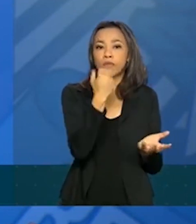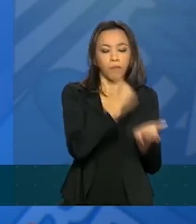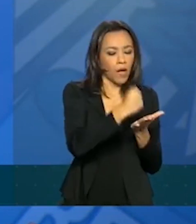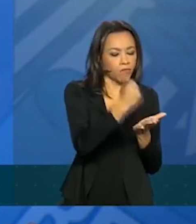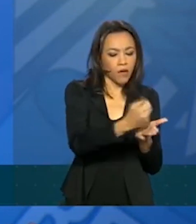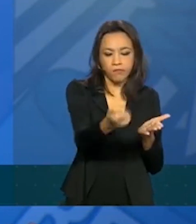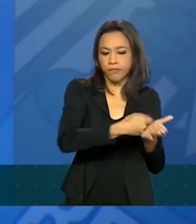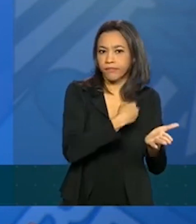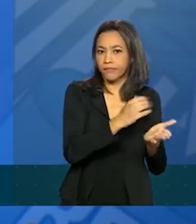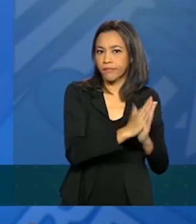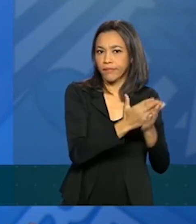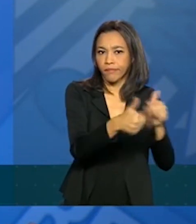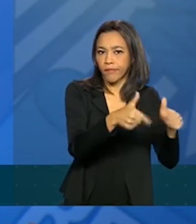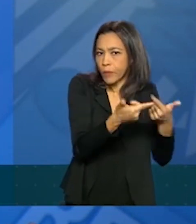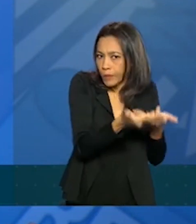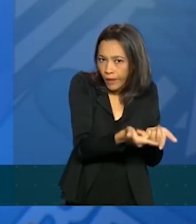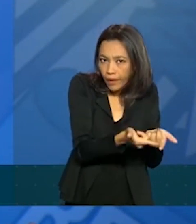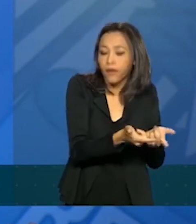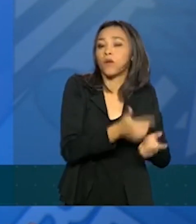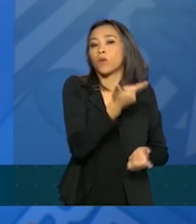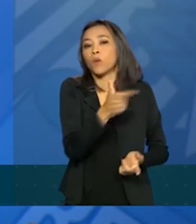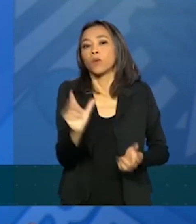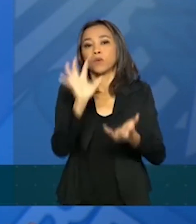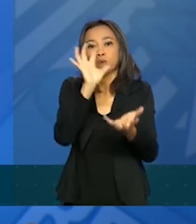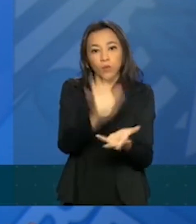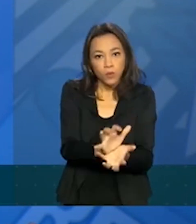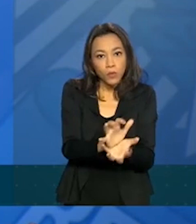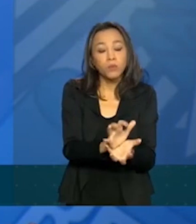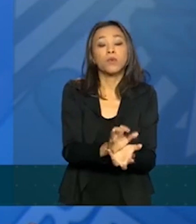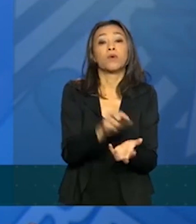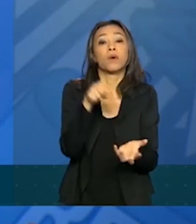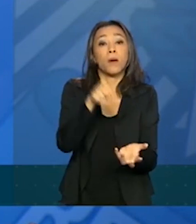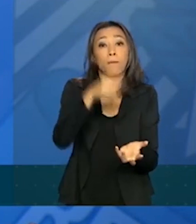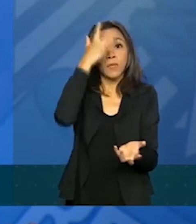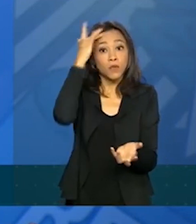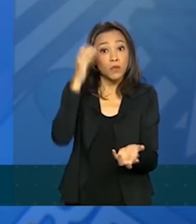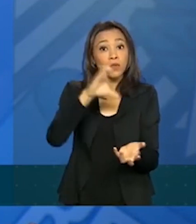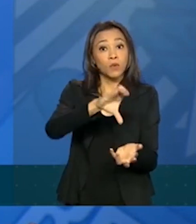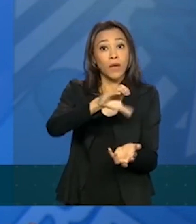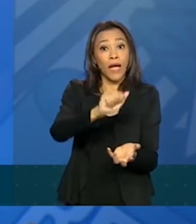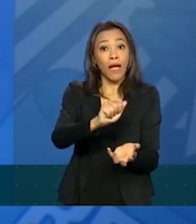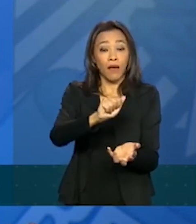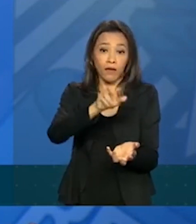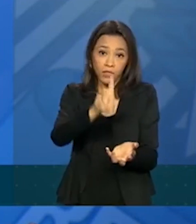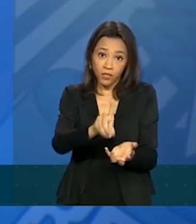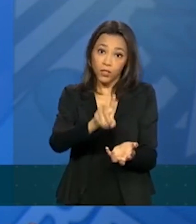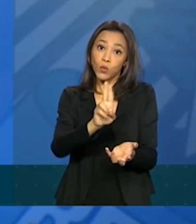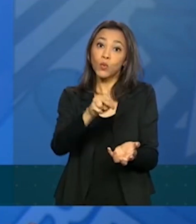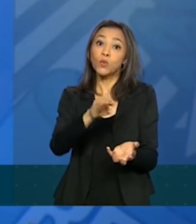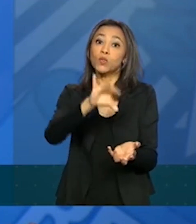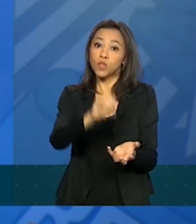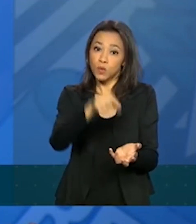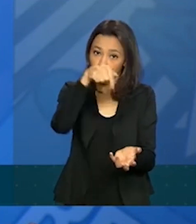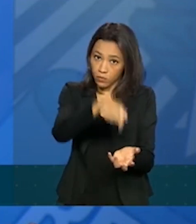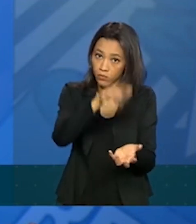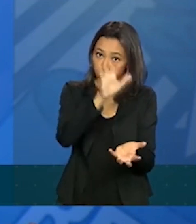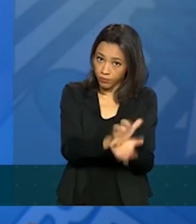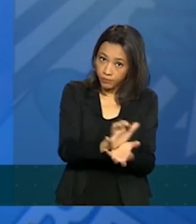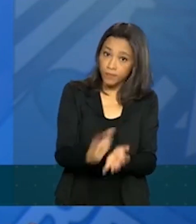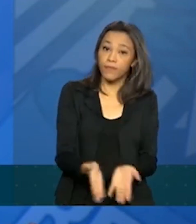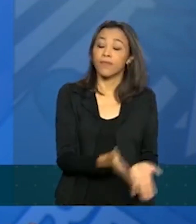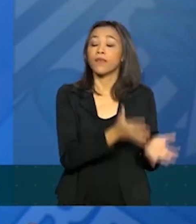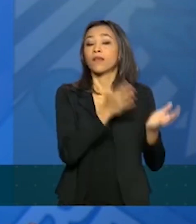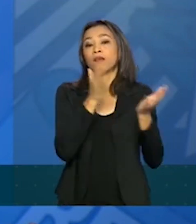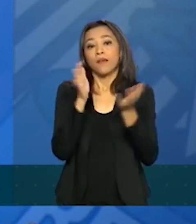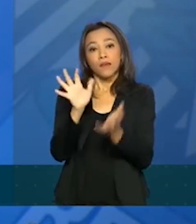quanto para o grupo das pessoas do Cadastro Único, fora a Bolsa Família, e que estejam